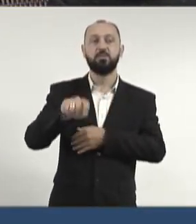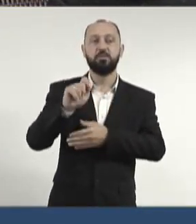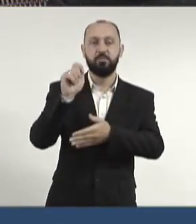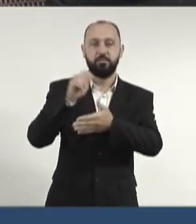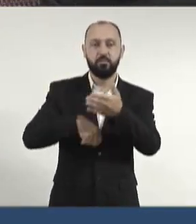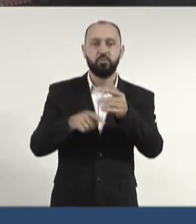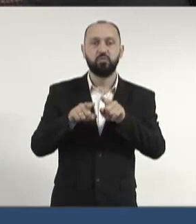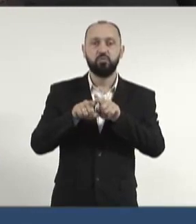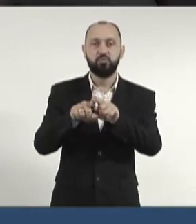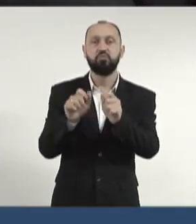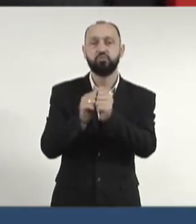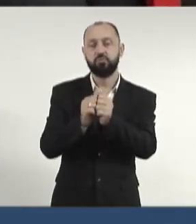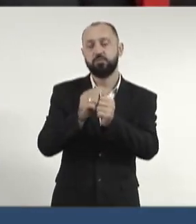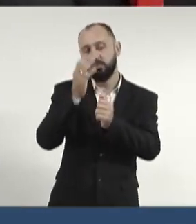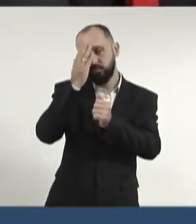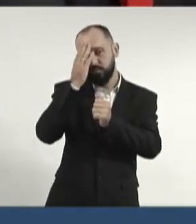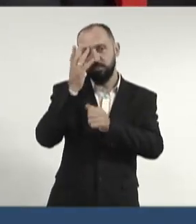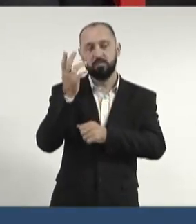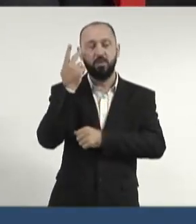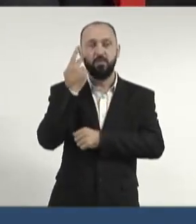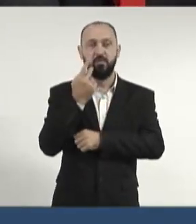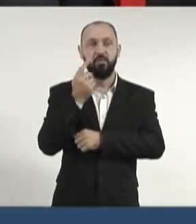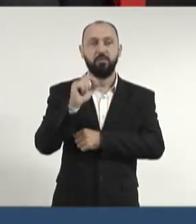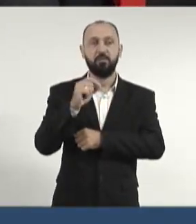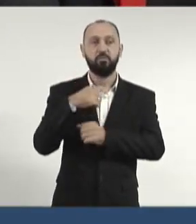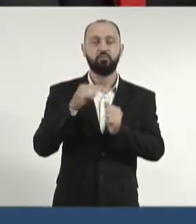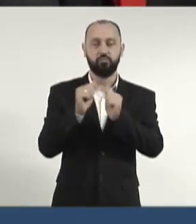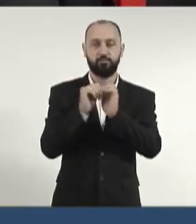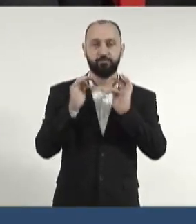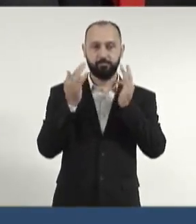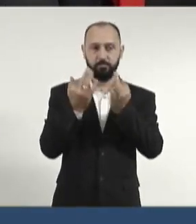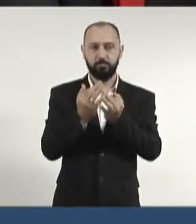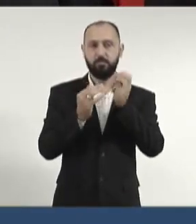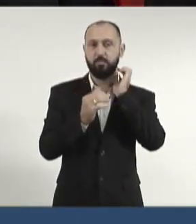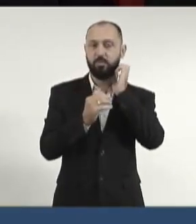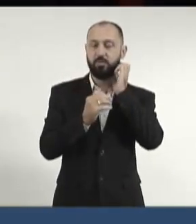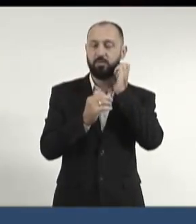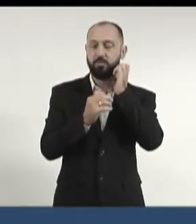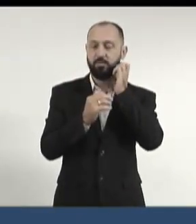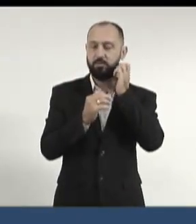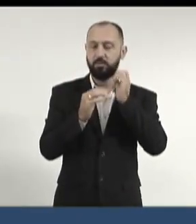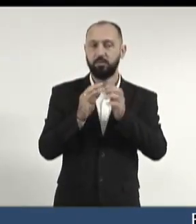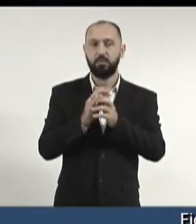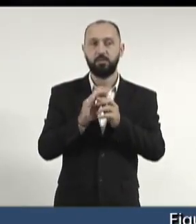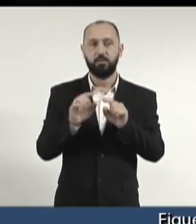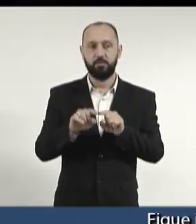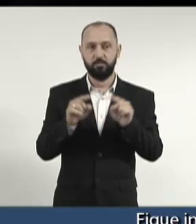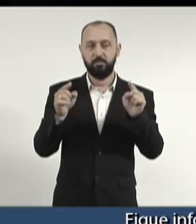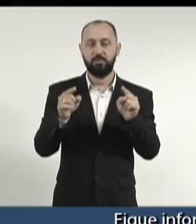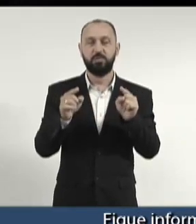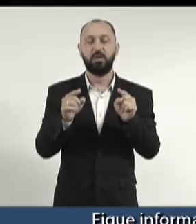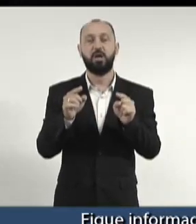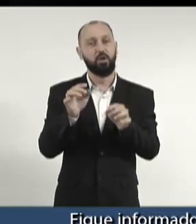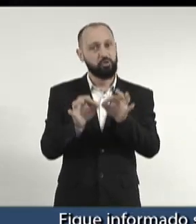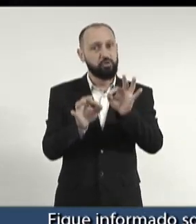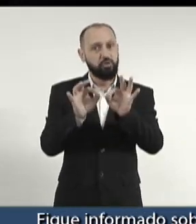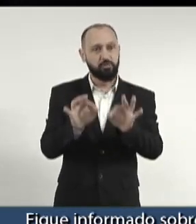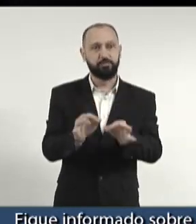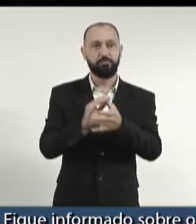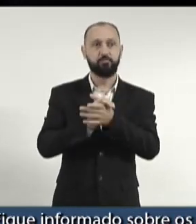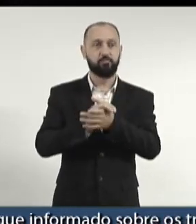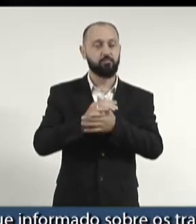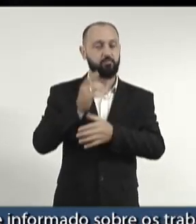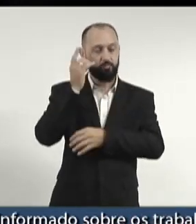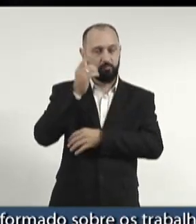fosse o autor, até porque eu sei do seu constrangimento, enquanto membro da família. Mas, eu acho que nós temos que fazer justiça, inclusive, o deputado